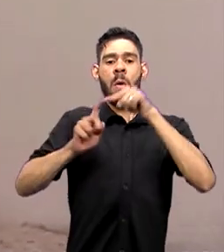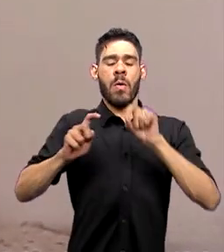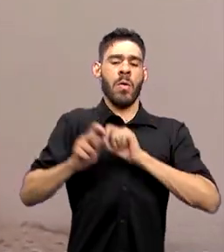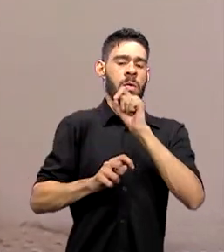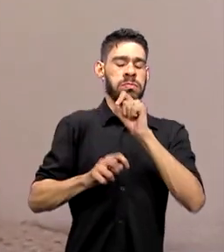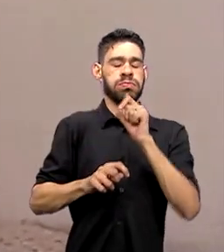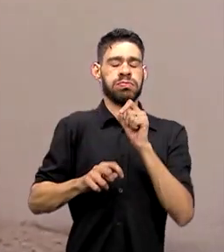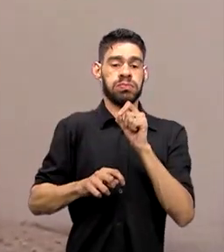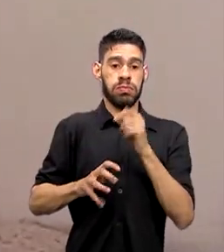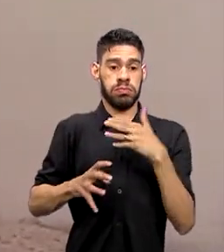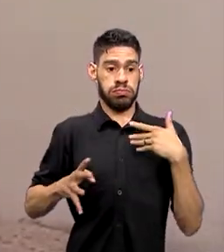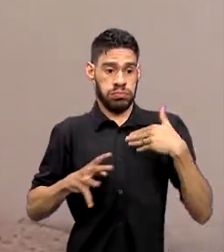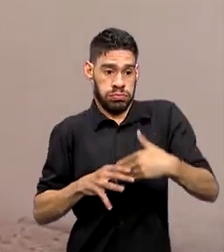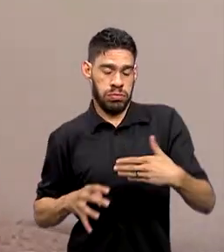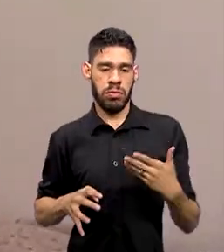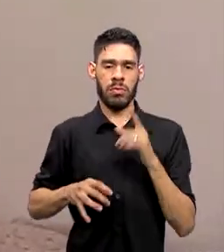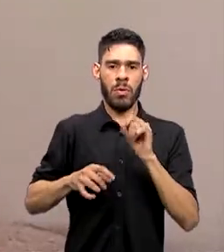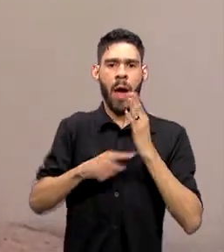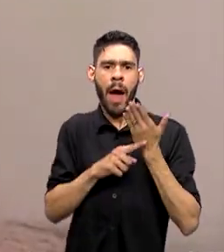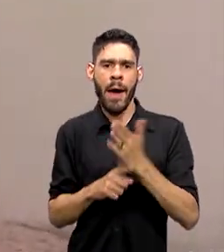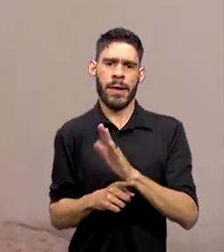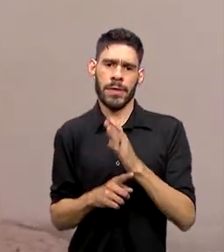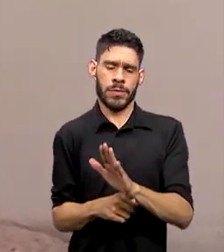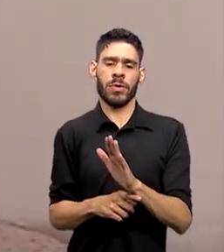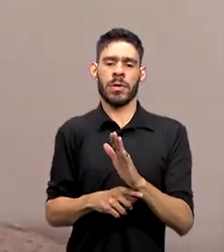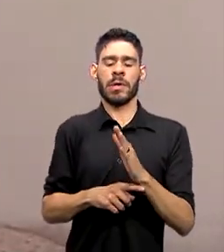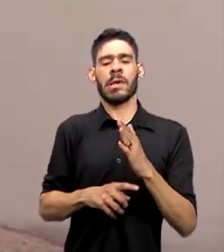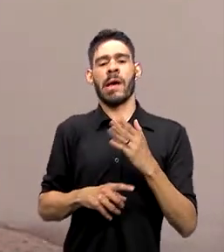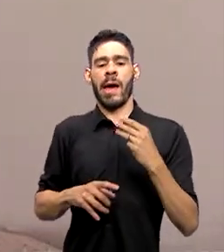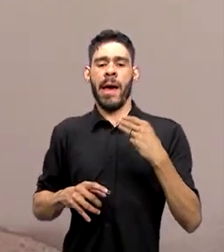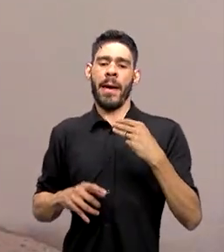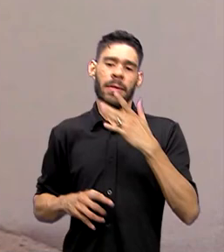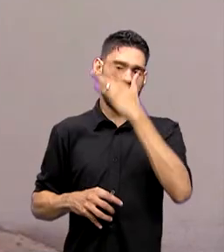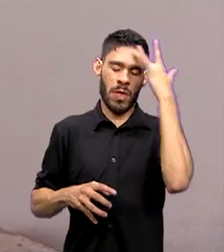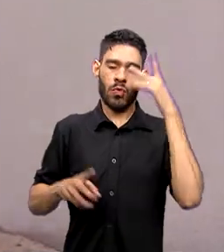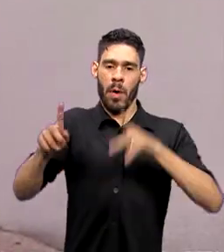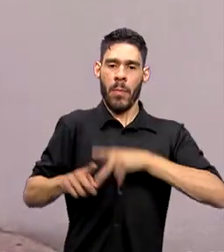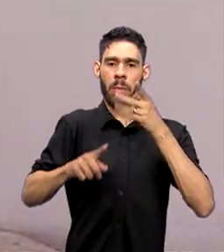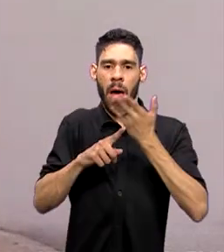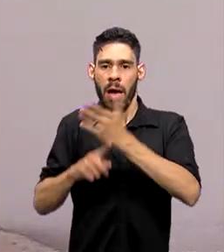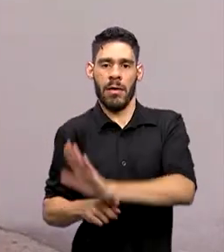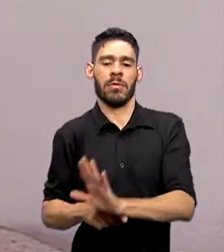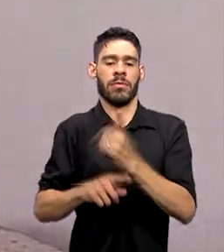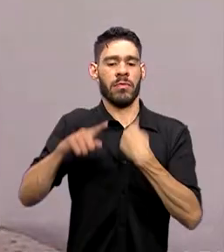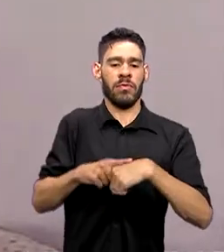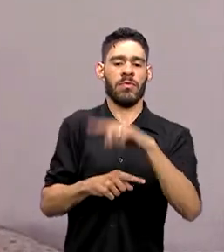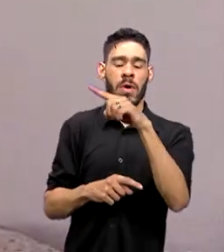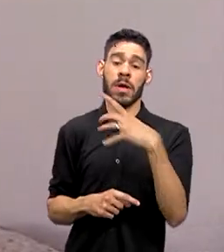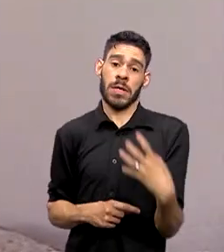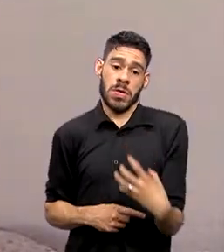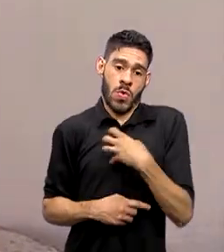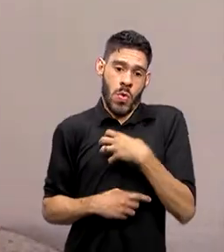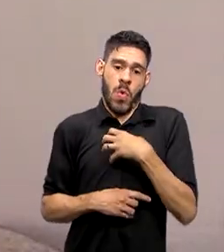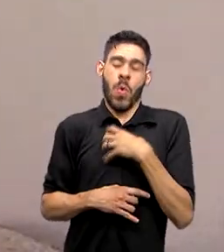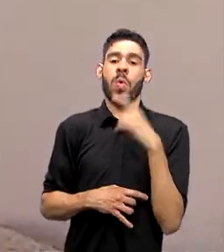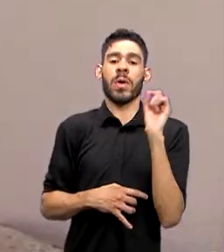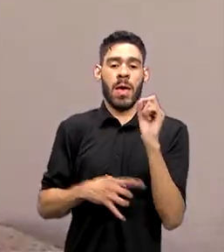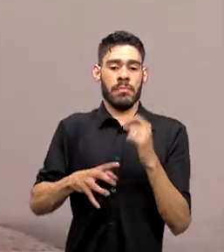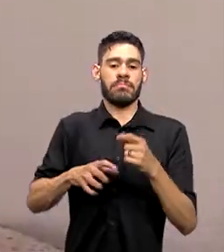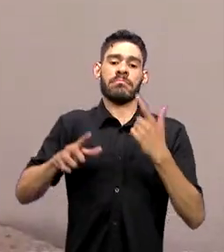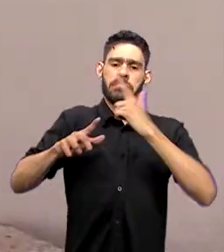últimas horas trata das ações de socorro, de assistência humanitária e de restabelecimento dos cenários que foram